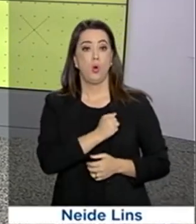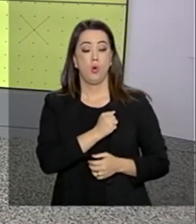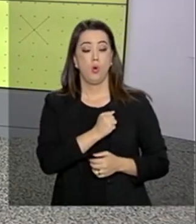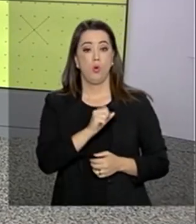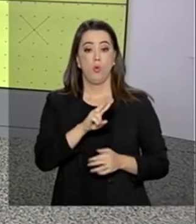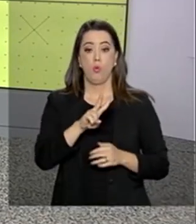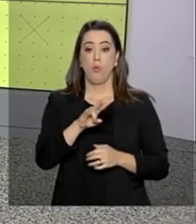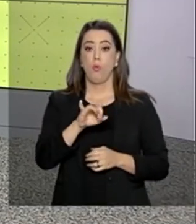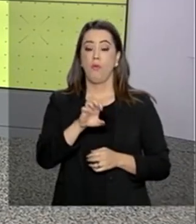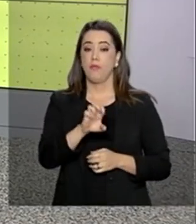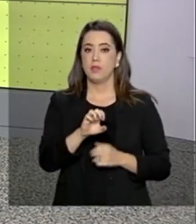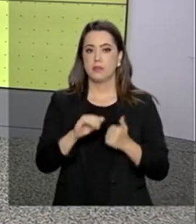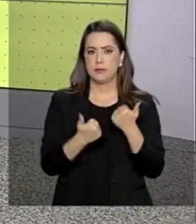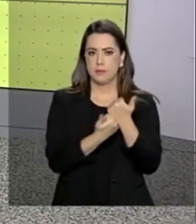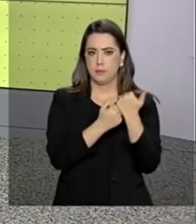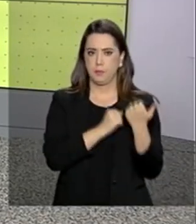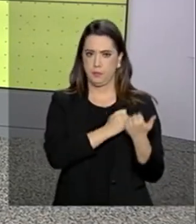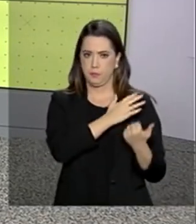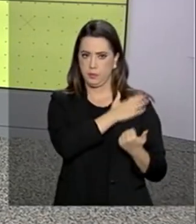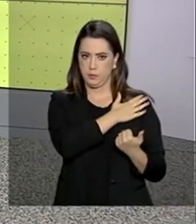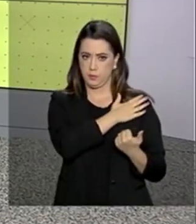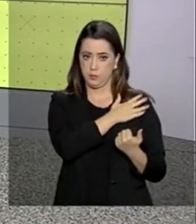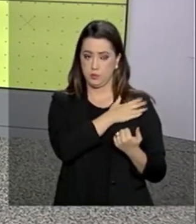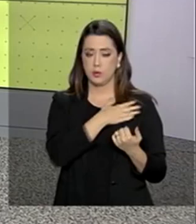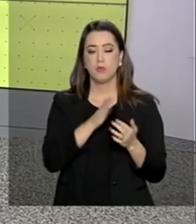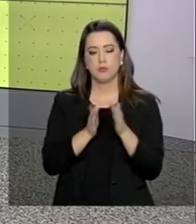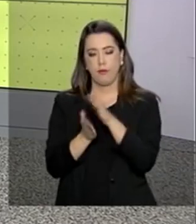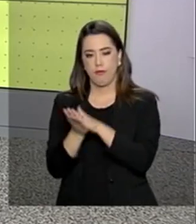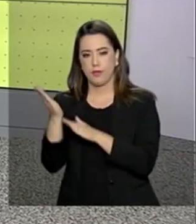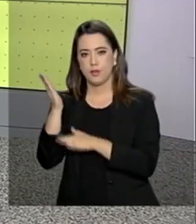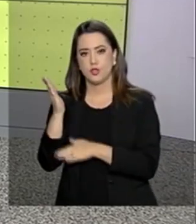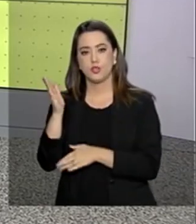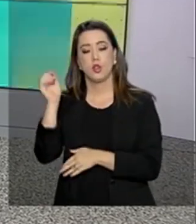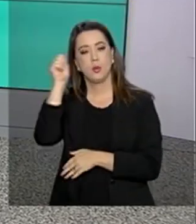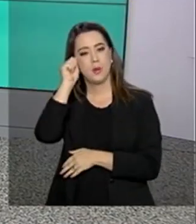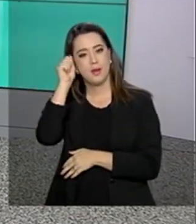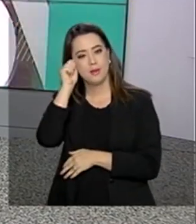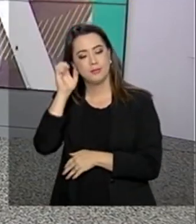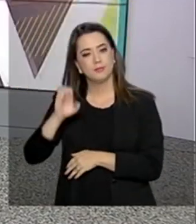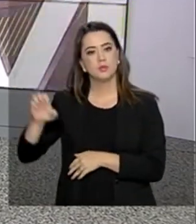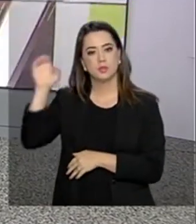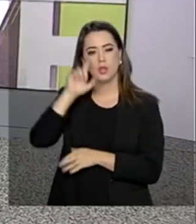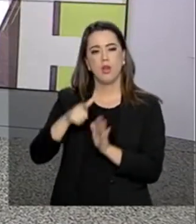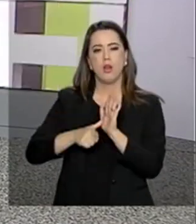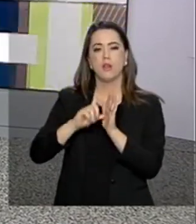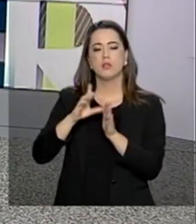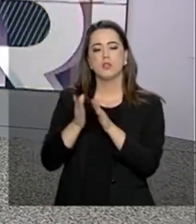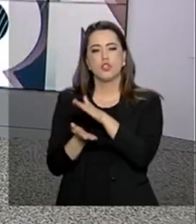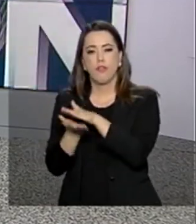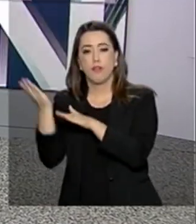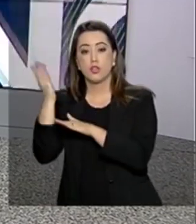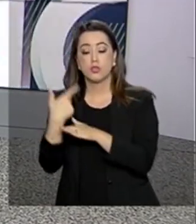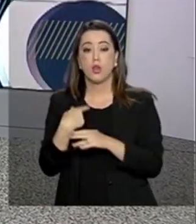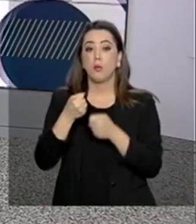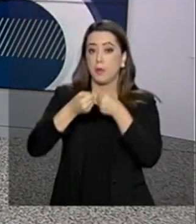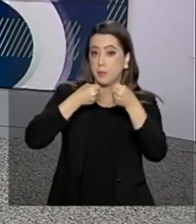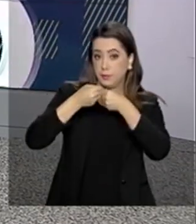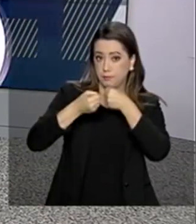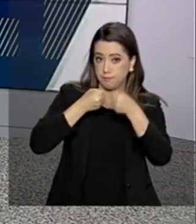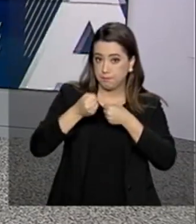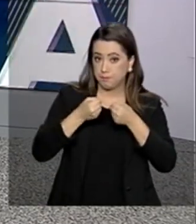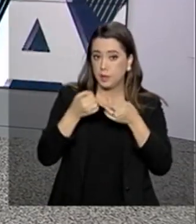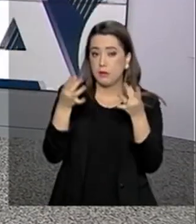caminho da Ásia e da Europa, onde cumpre a agenda oficial nos próximos dias. Antes de viajar, ele falou com a imprensa sobre os